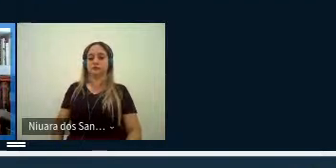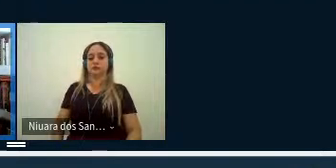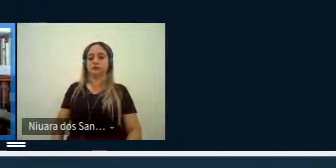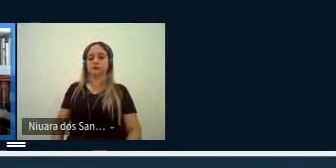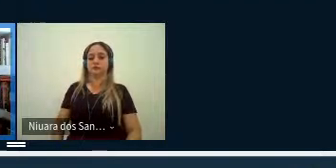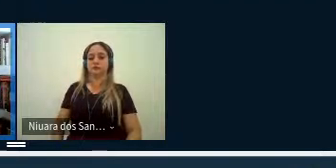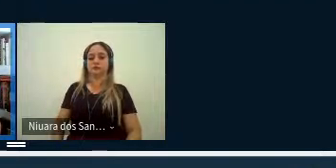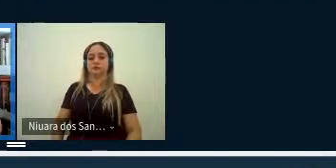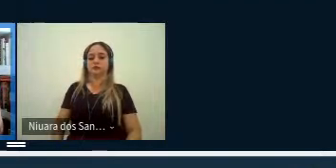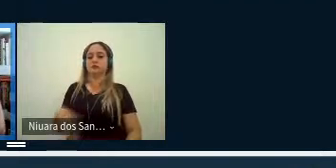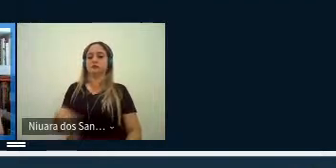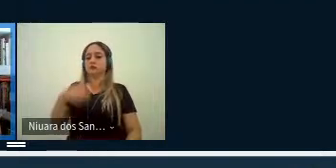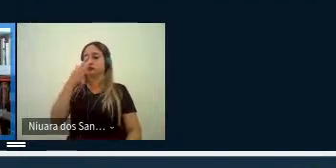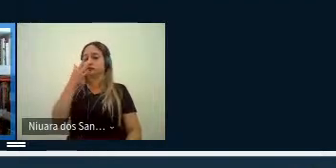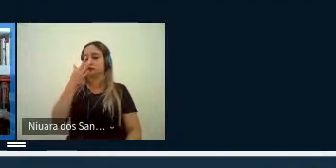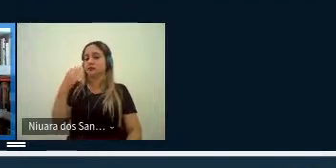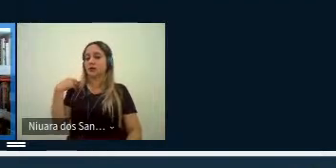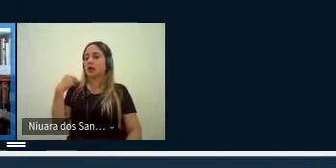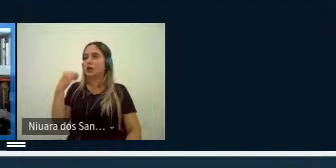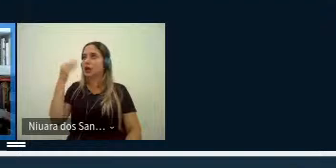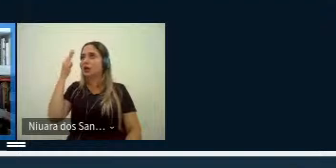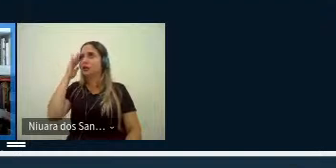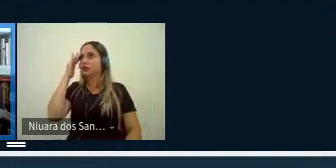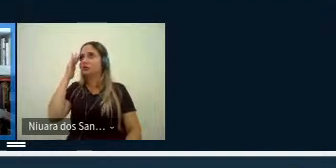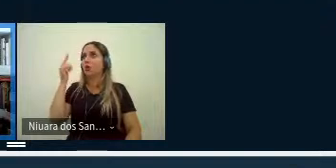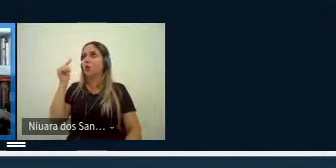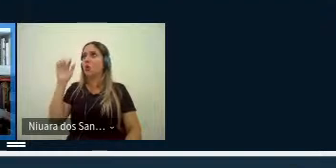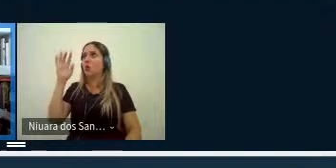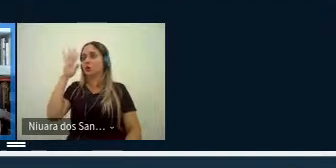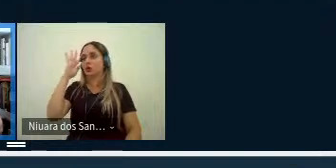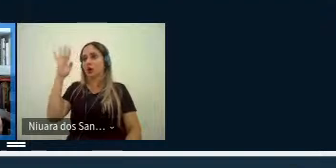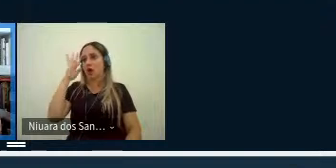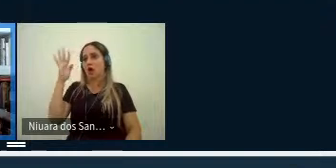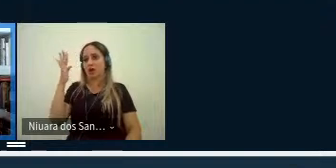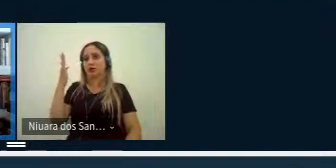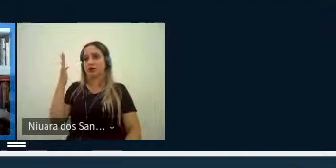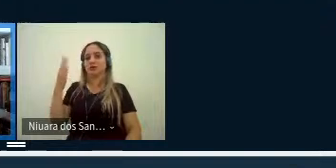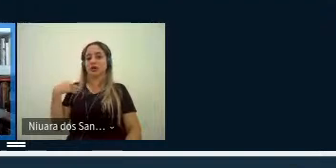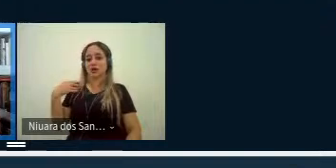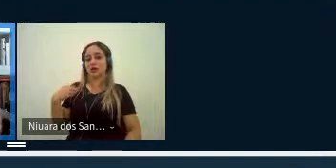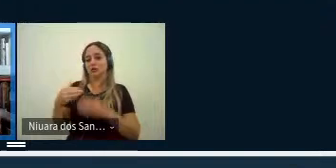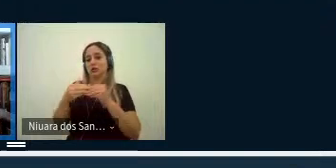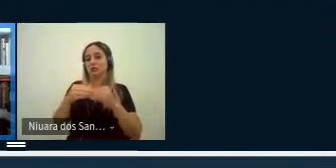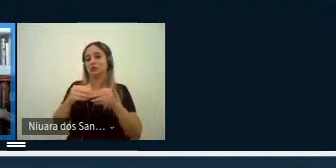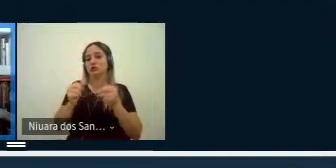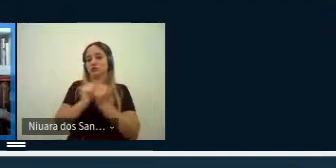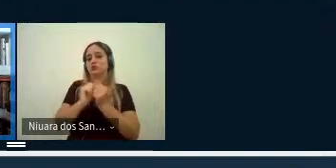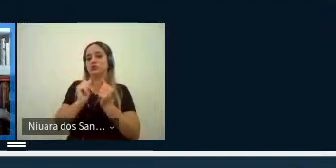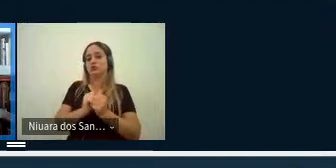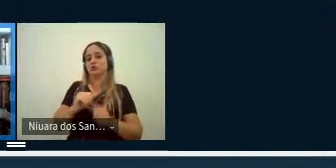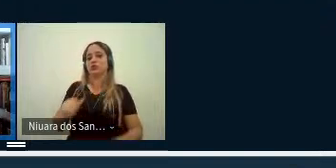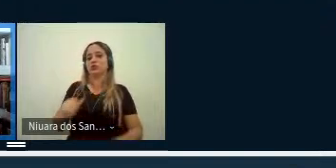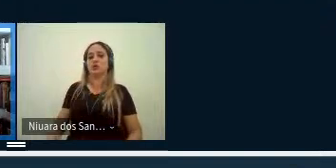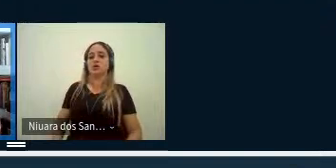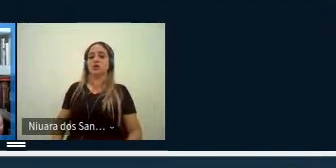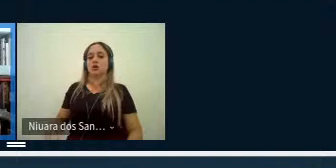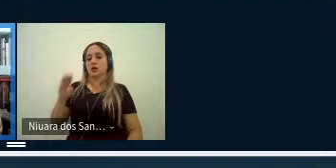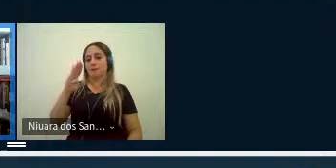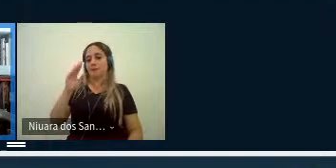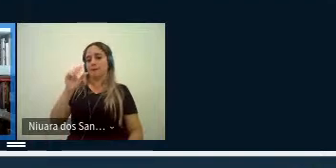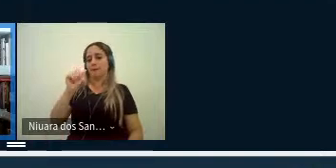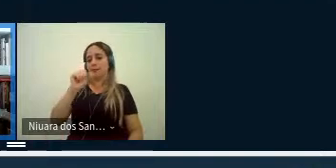Sherry Simon uma outra teórica né que eu trago juntamente com a Von Flutton e com a Besant